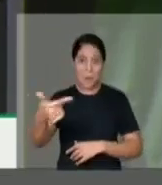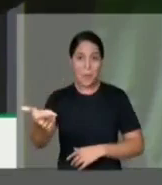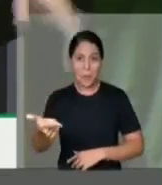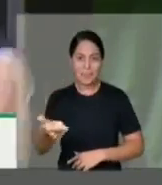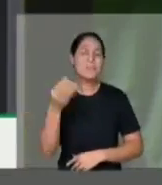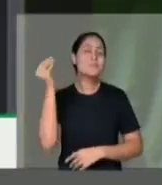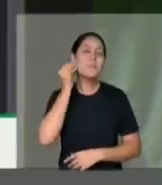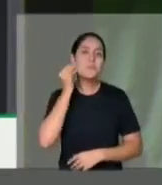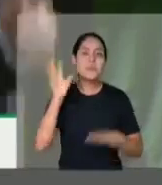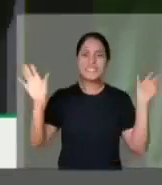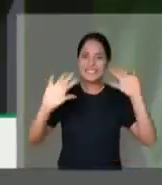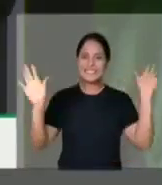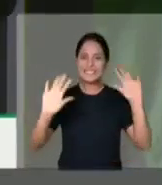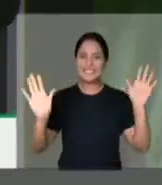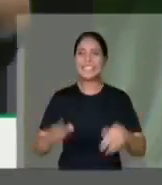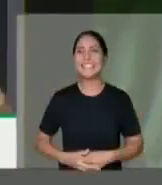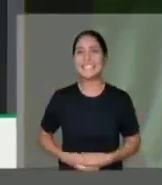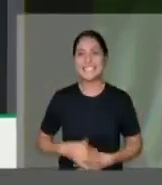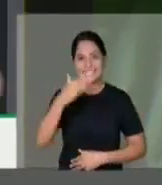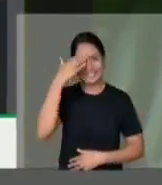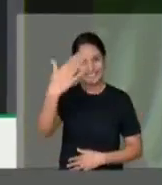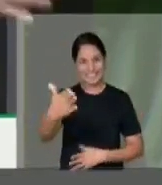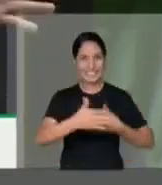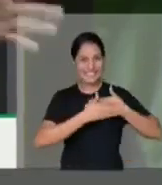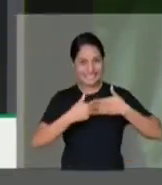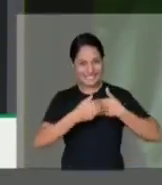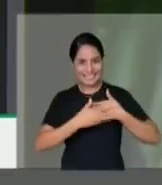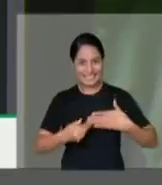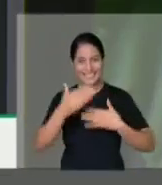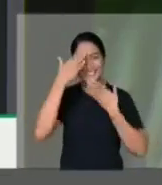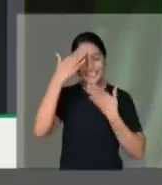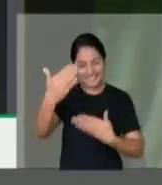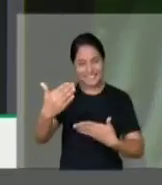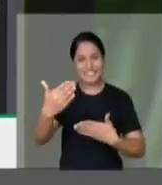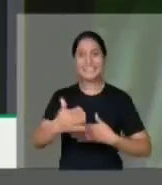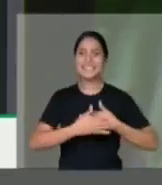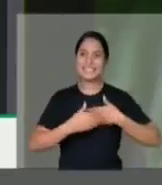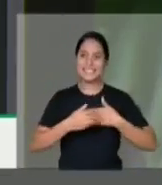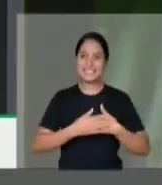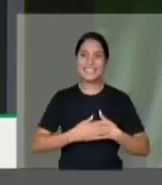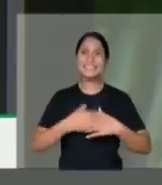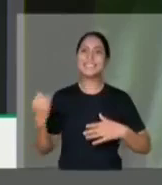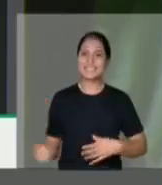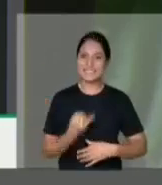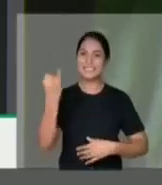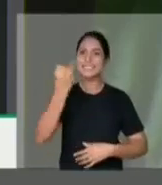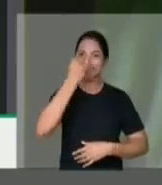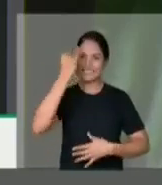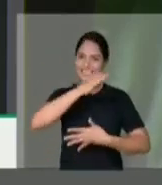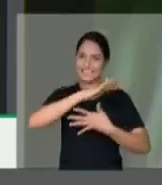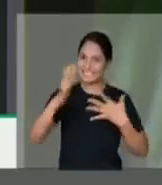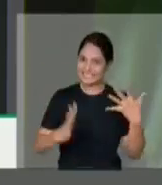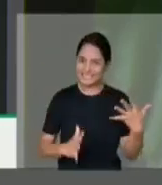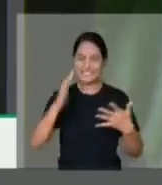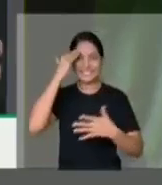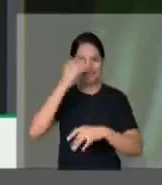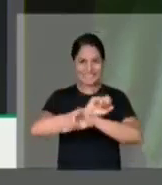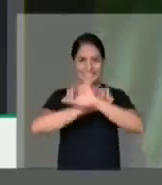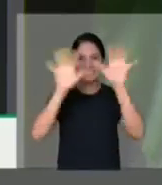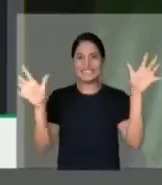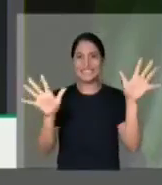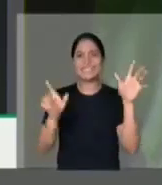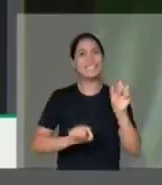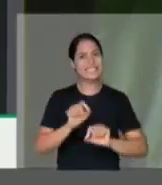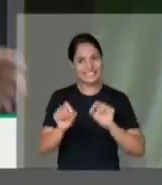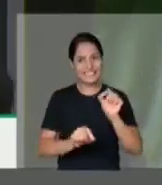Então, um beijo para vocês também. Obrigado pelo carinho. Leitura de Libra é importante, é, para o